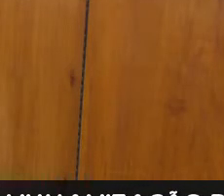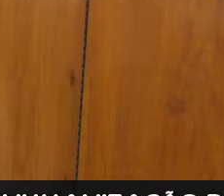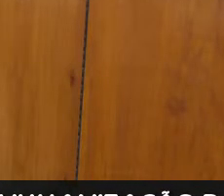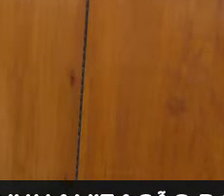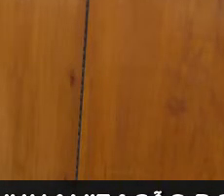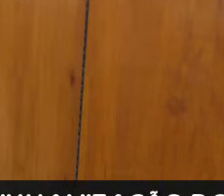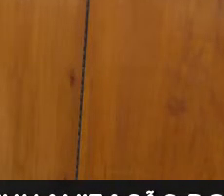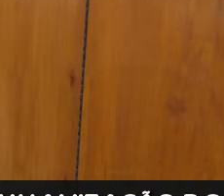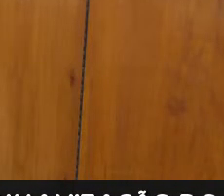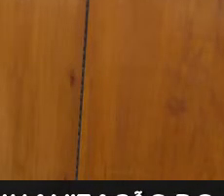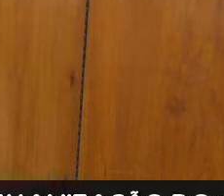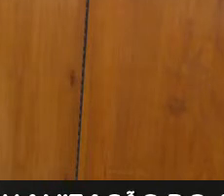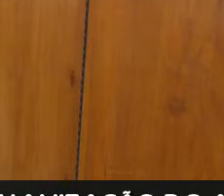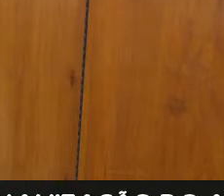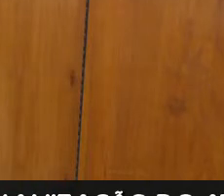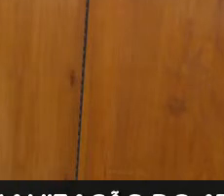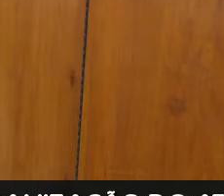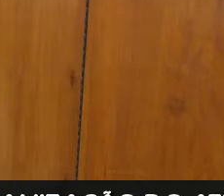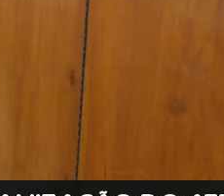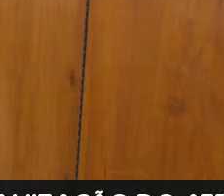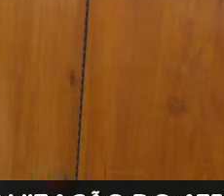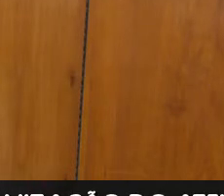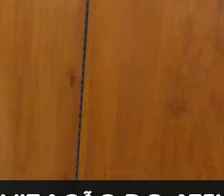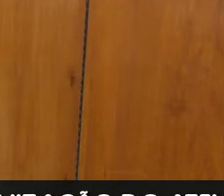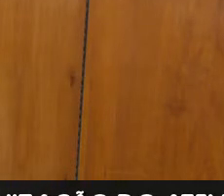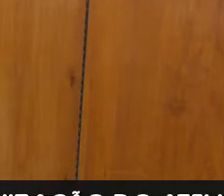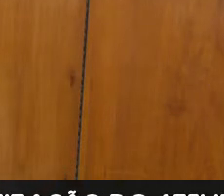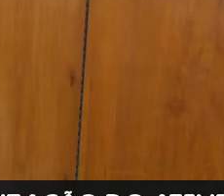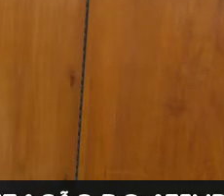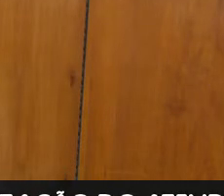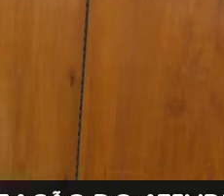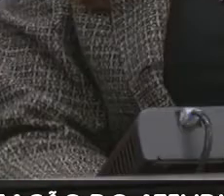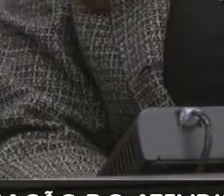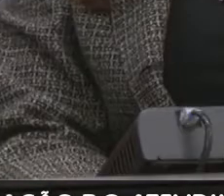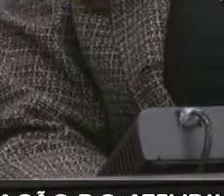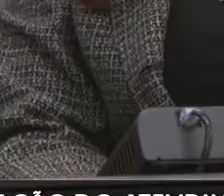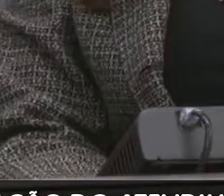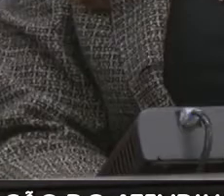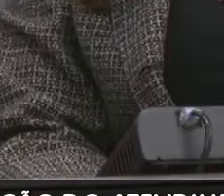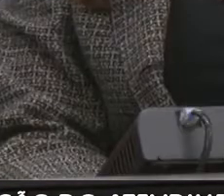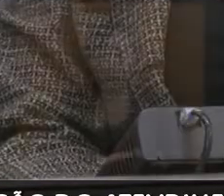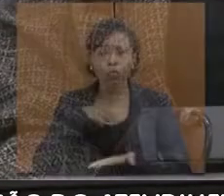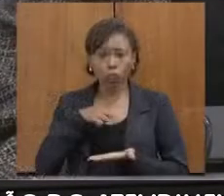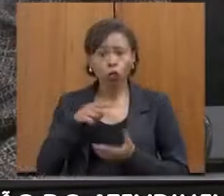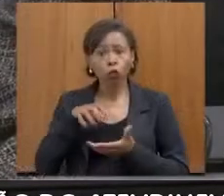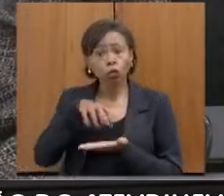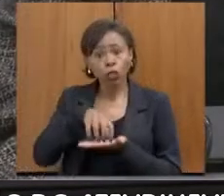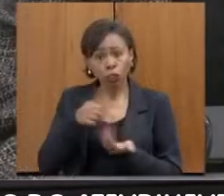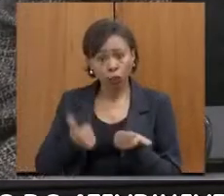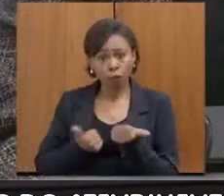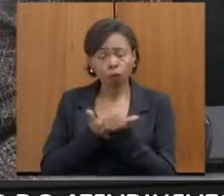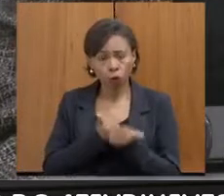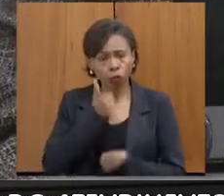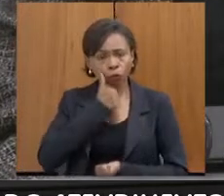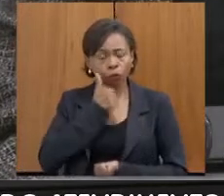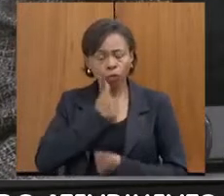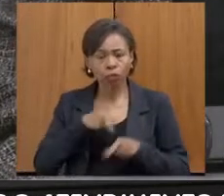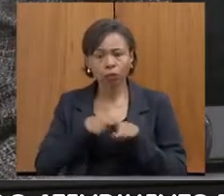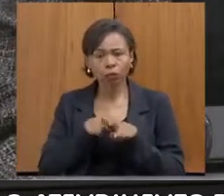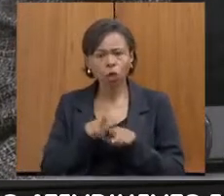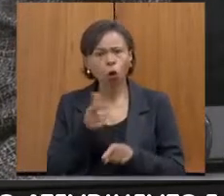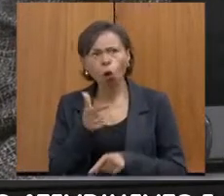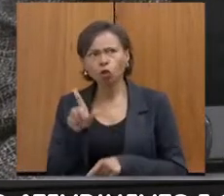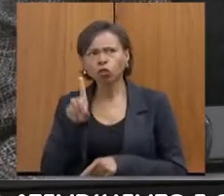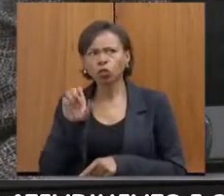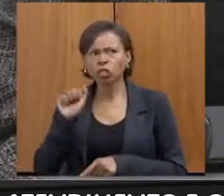referência das mulheres do município. E nós estamos enfrentando um problema lá, que eu não sei se em outras deãs também tem essa